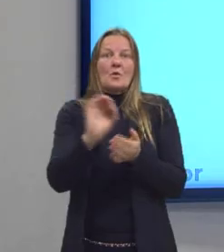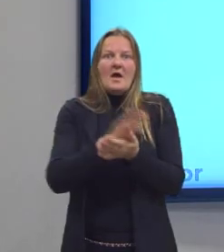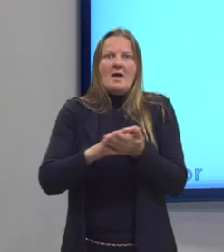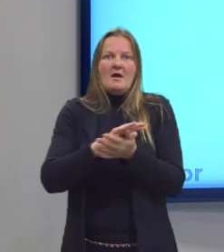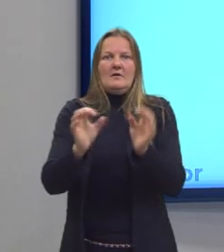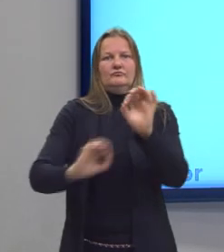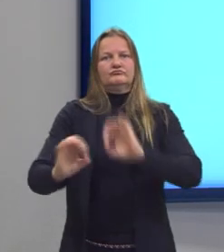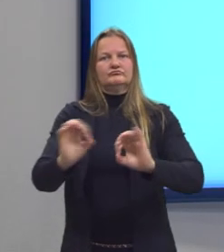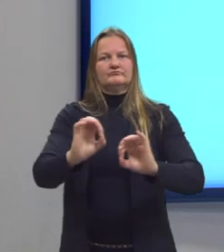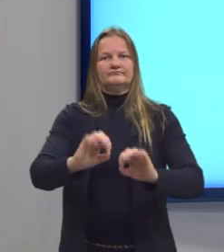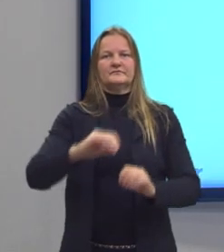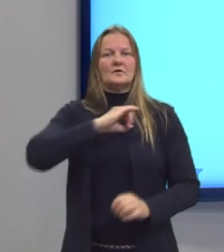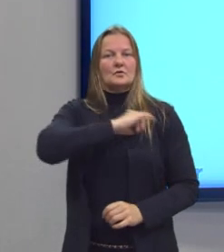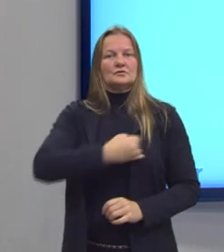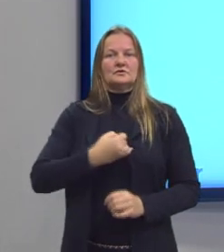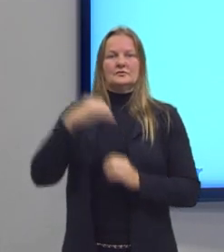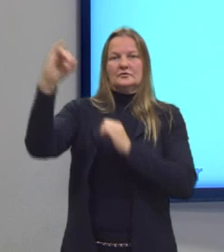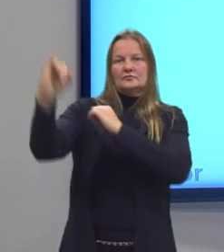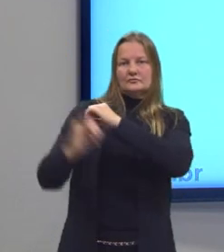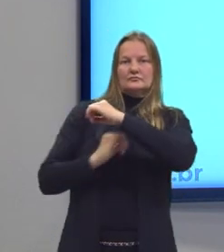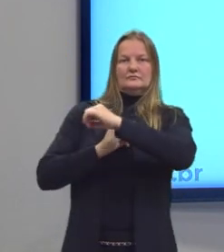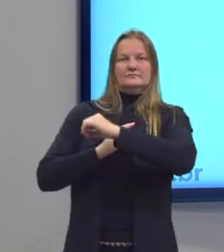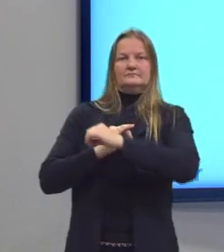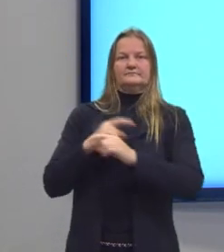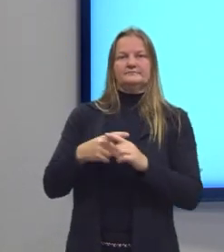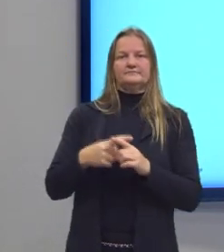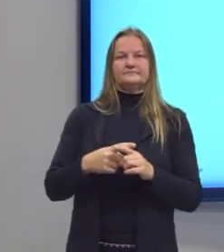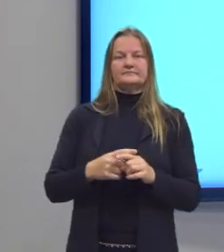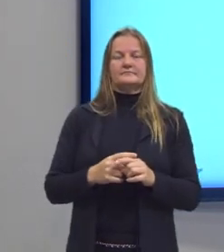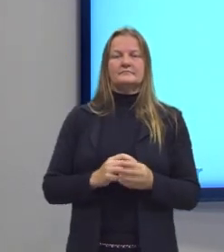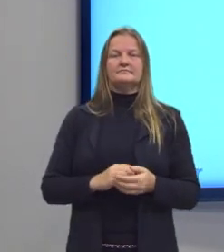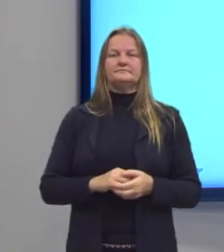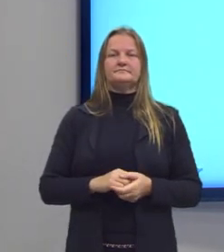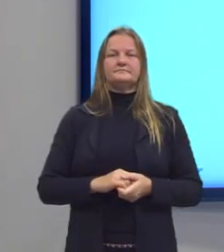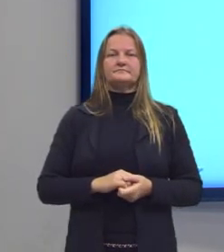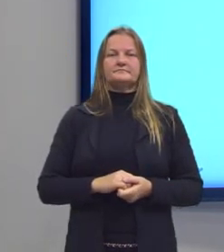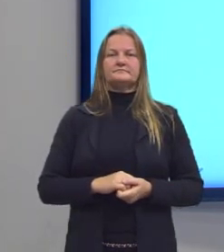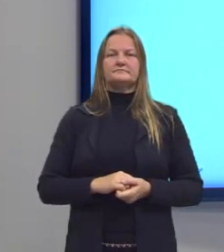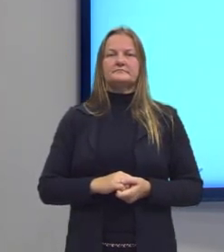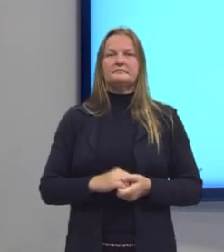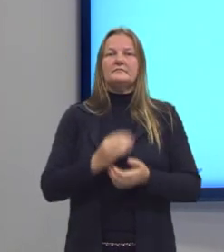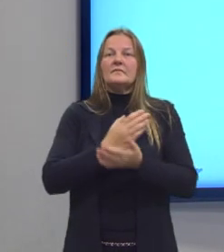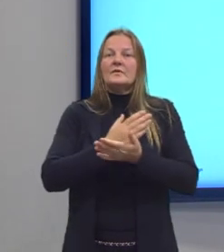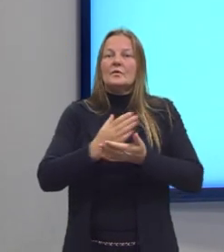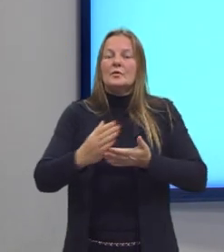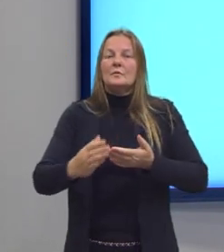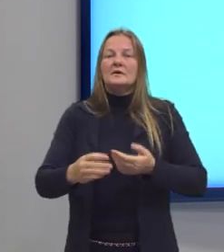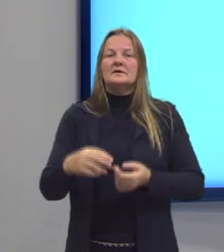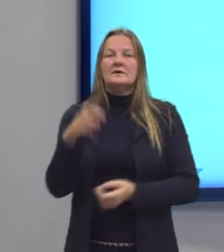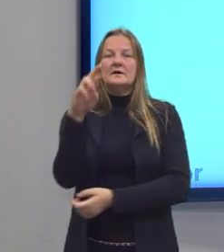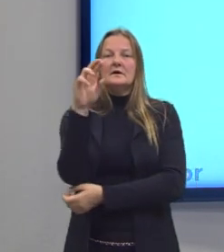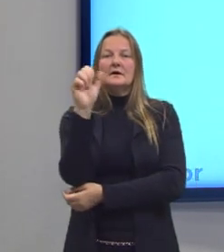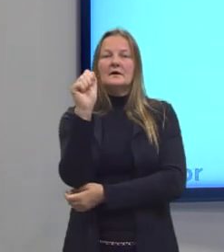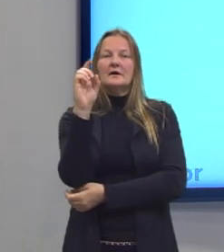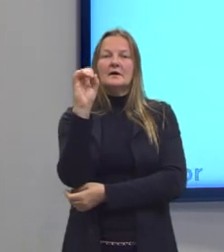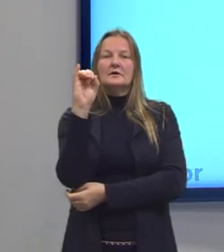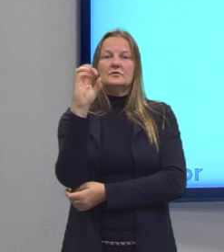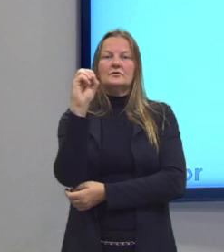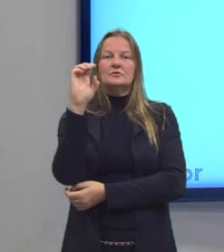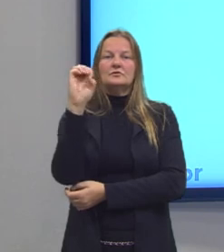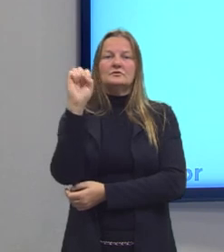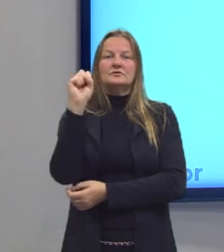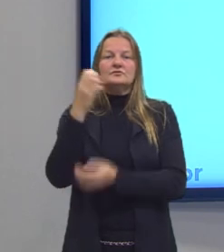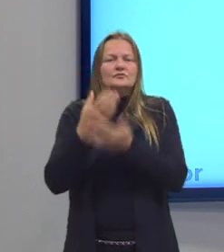Então, os jesuítas vêm para cá. Esse modelo jesuítico. Eles implantam aqui a chamada Rátion Estudioro. Era um